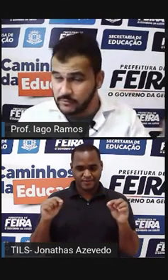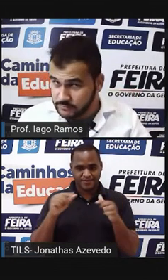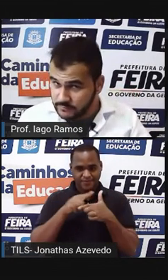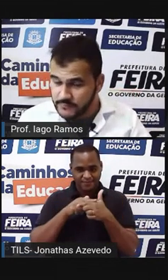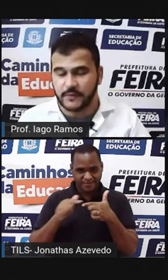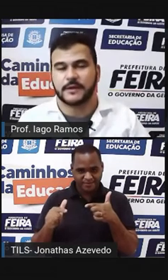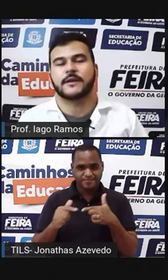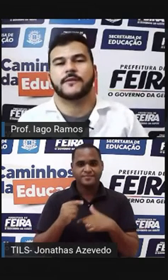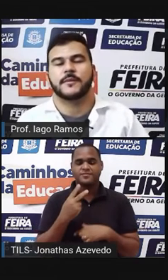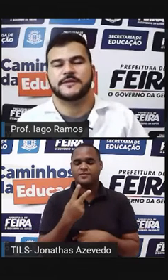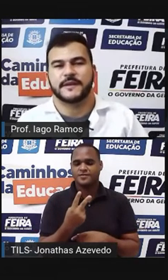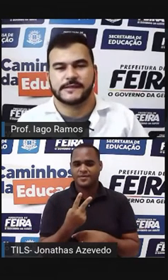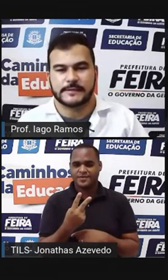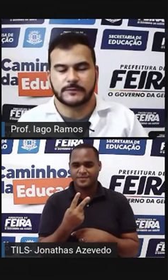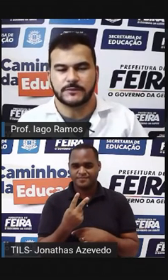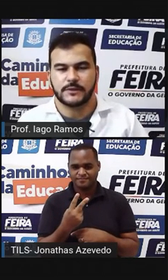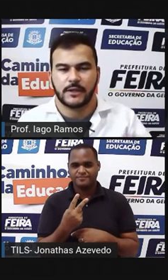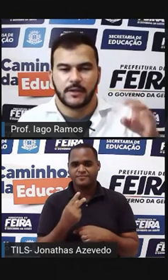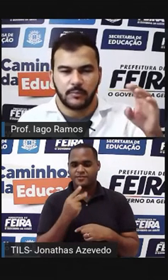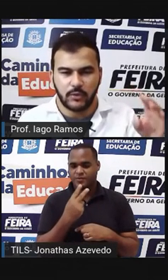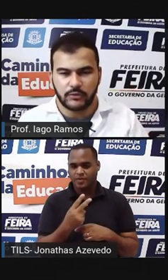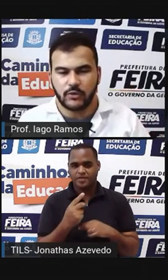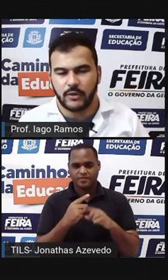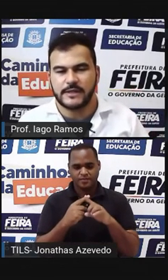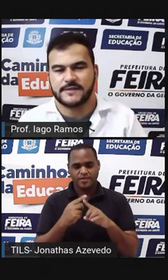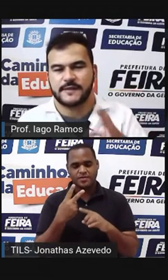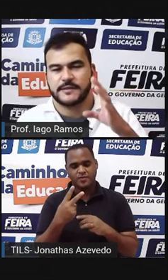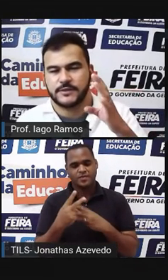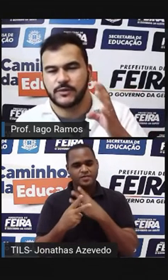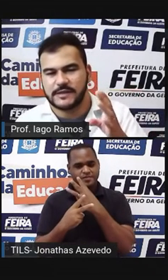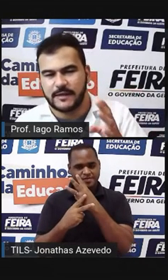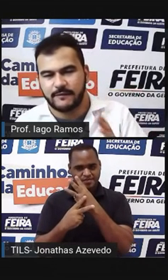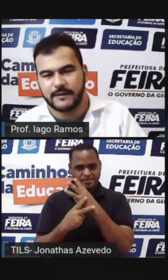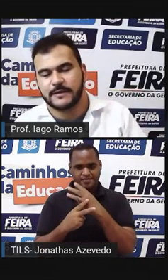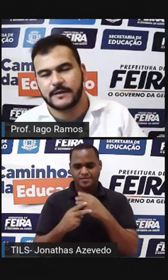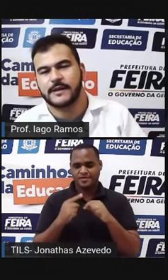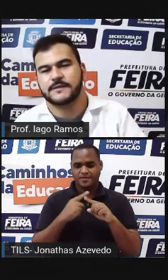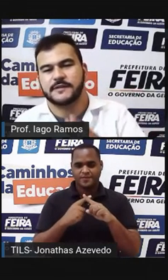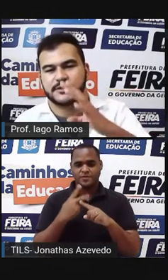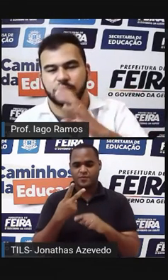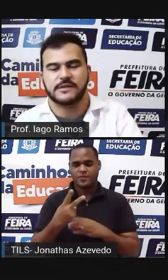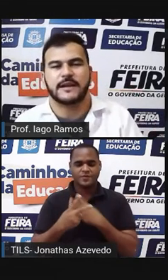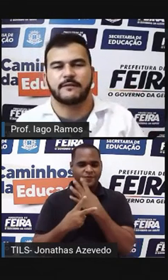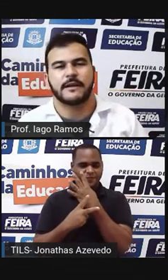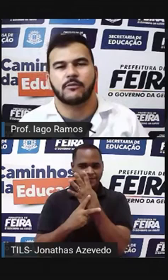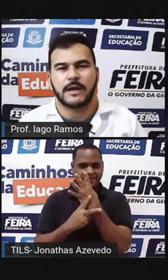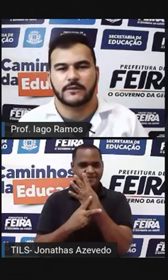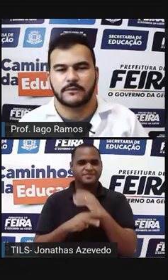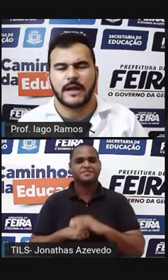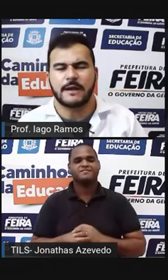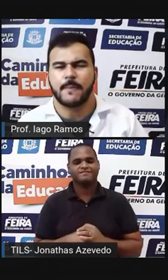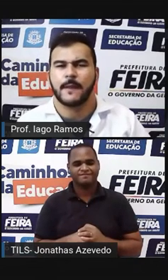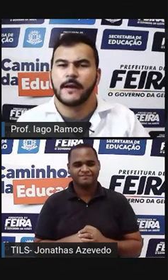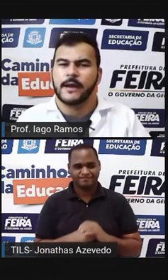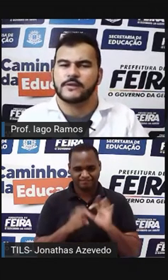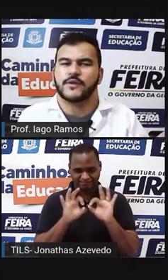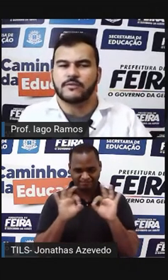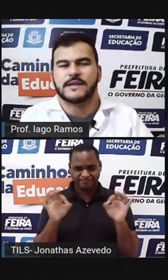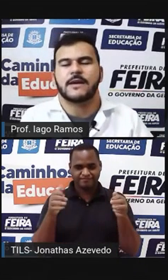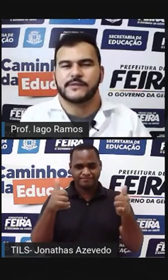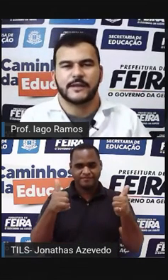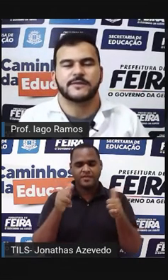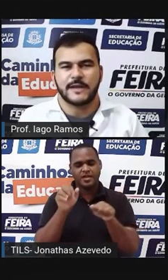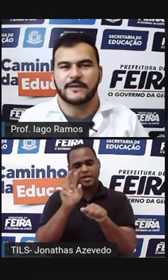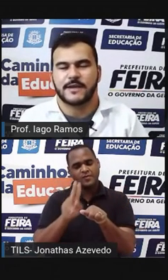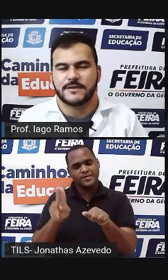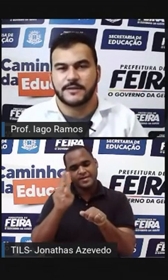Dividido Só que está na forma de fração Por 2 vezes 2 elevado a 3 Vezes 2 elevado a 4 Tá? É só